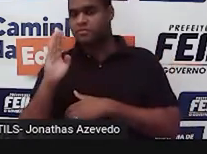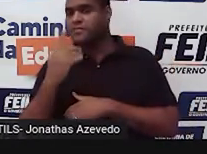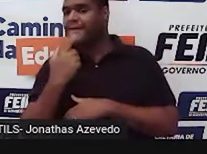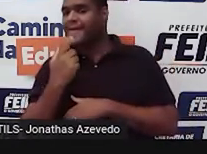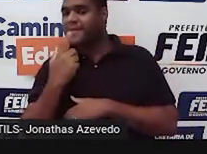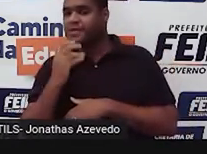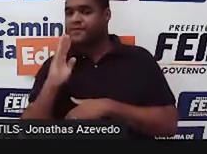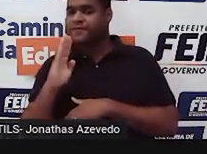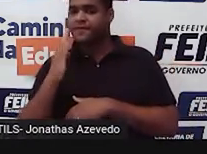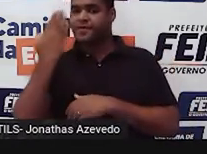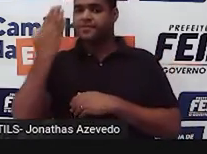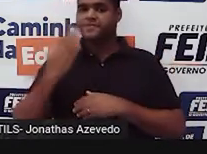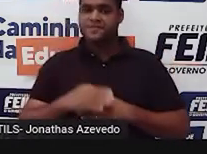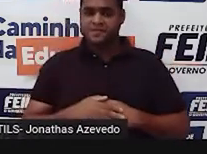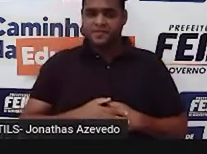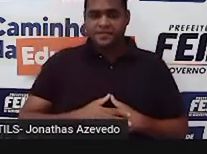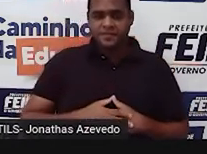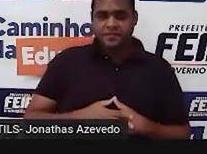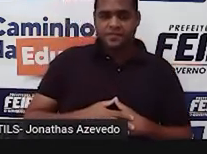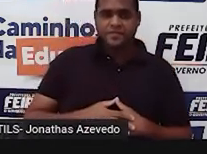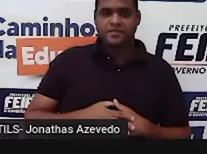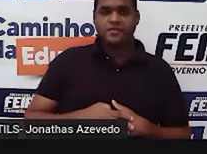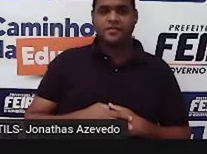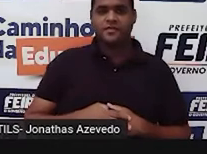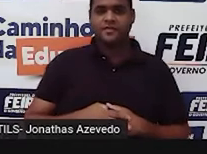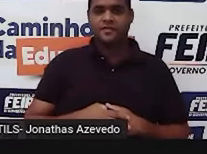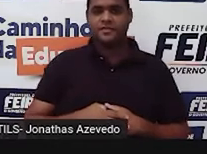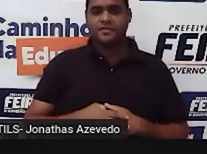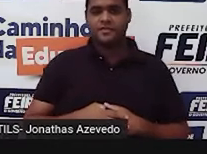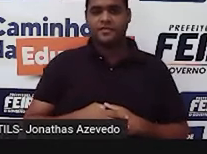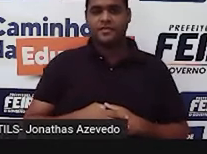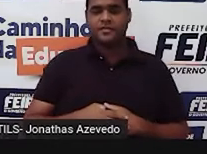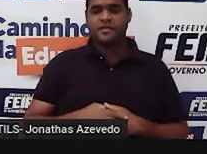vermelho, false, falso, tá? E aí?